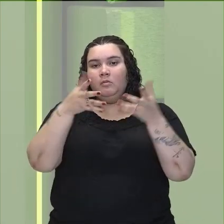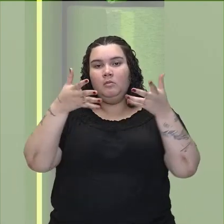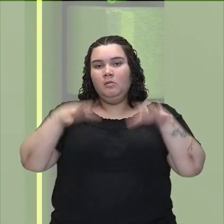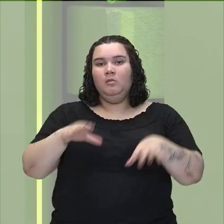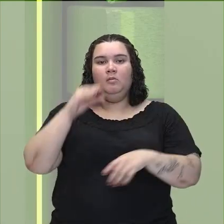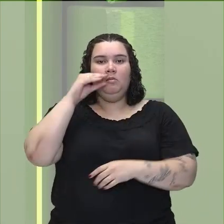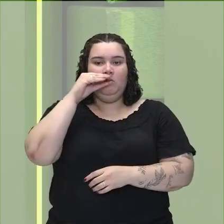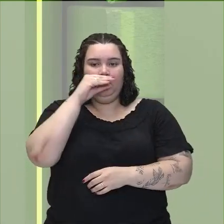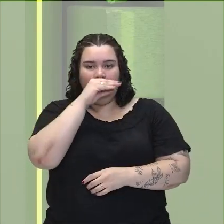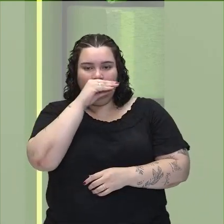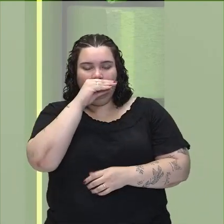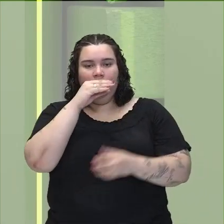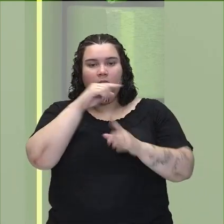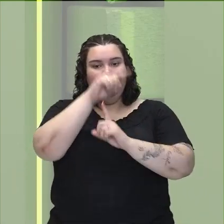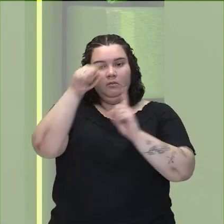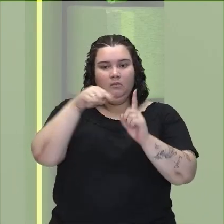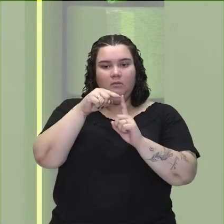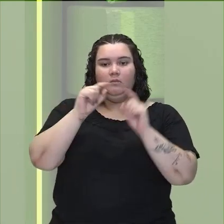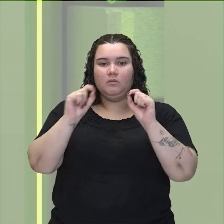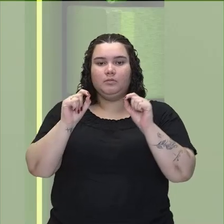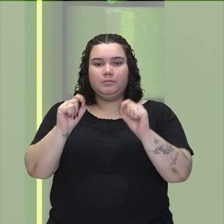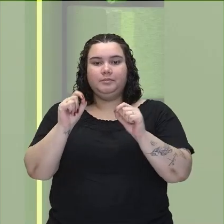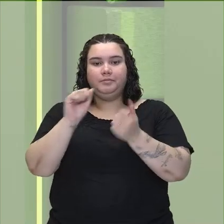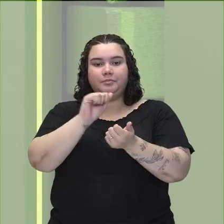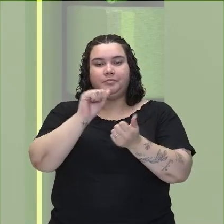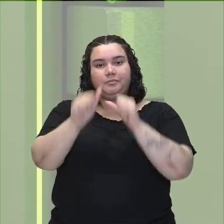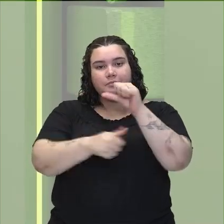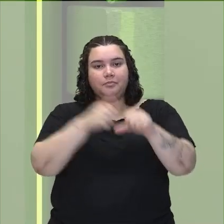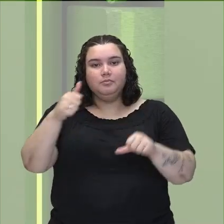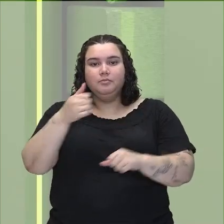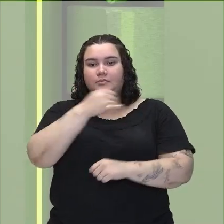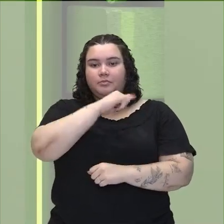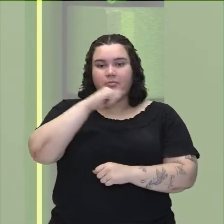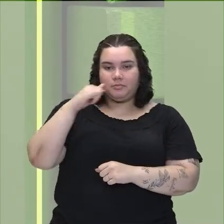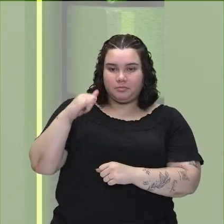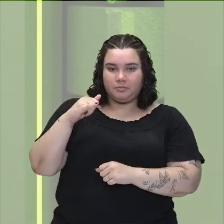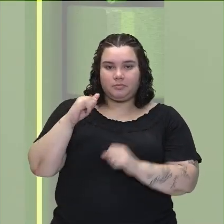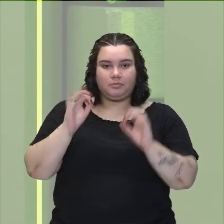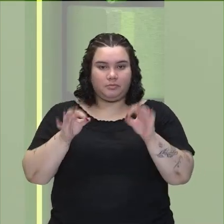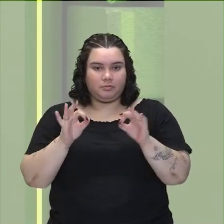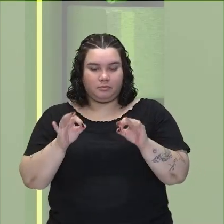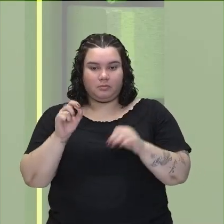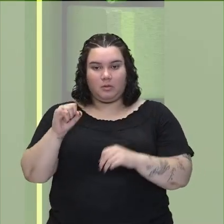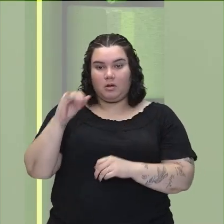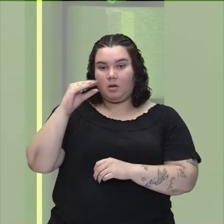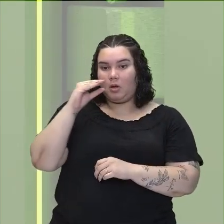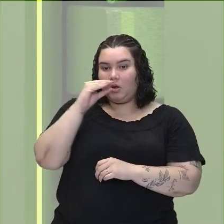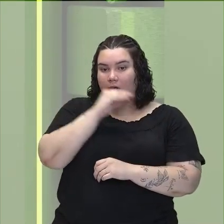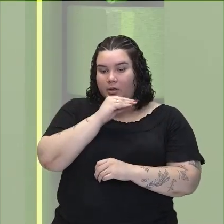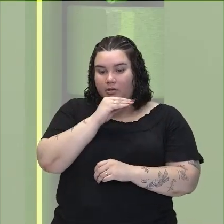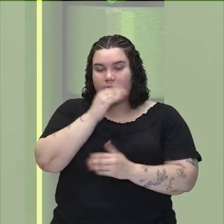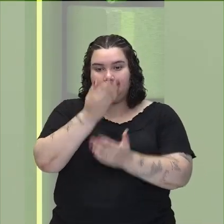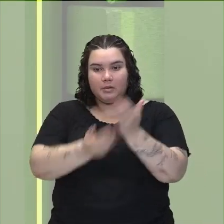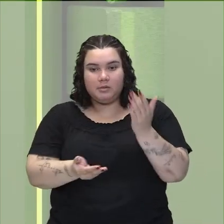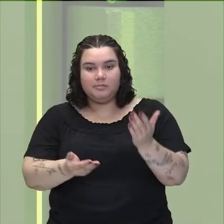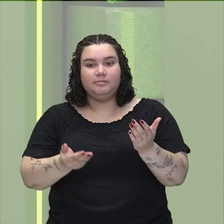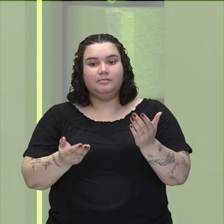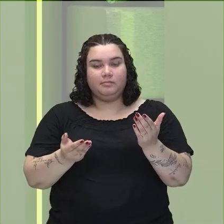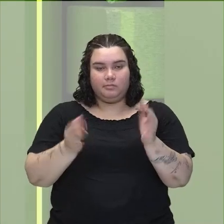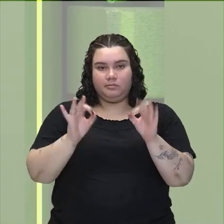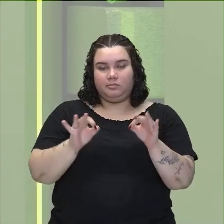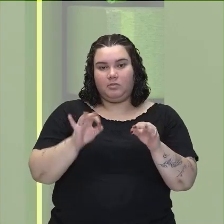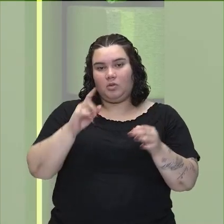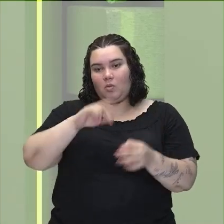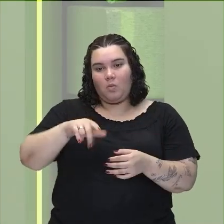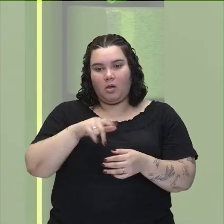transformar em energia elétrica, iluminar alguma coisa. A perda por calor é considerada uma perda. Não era aquilo que